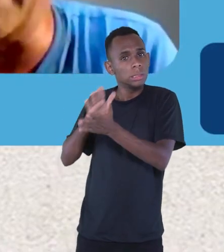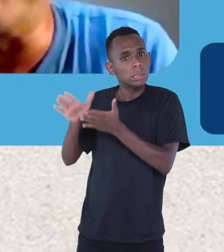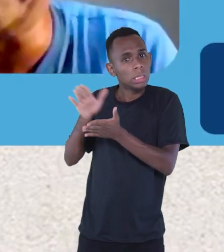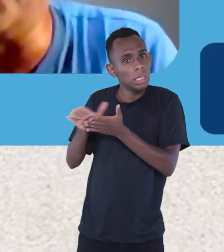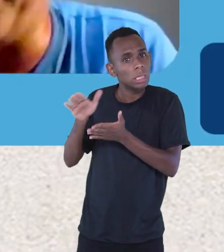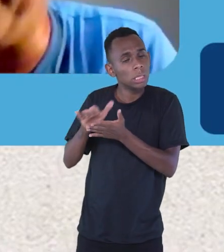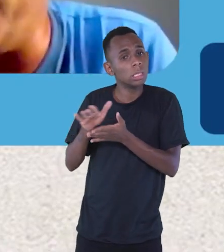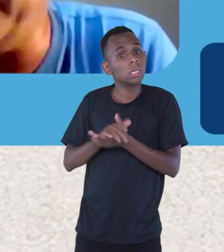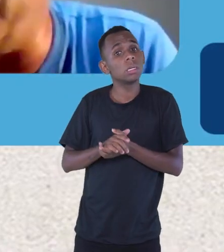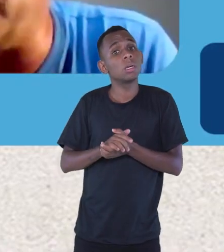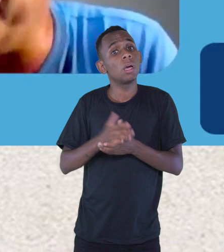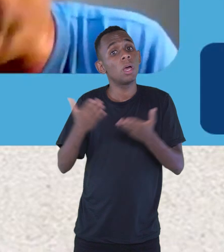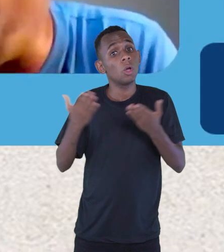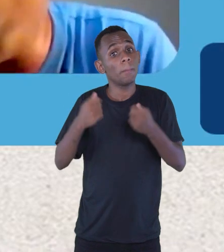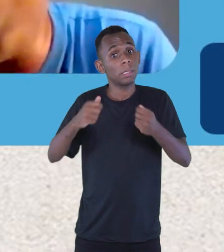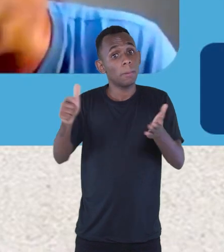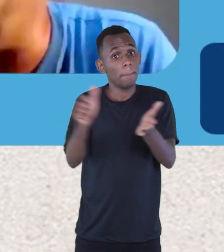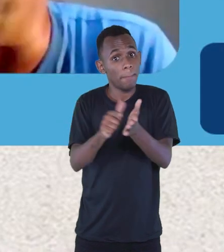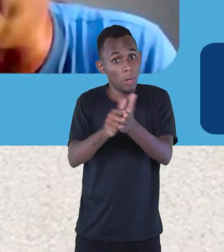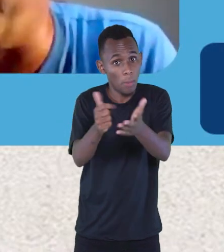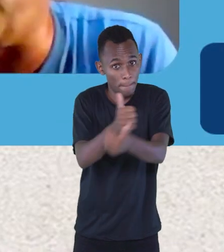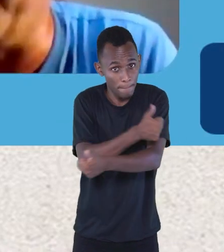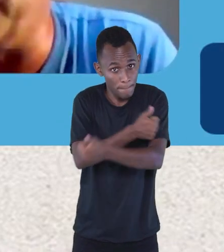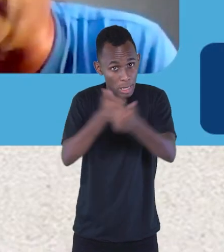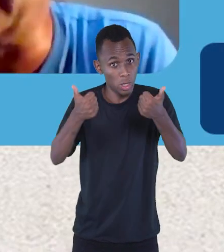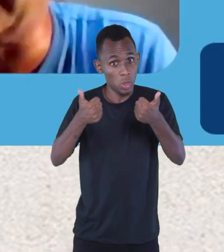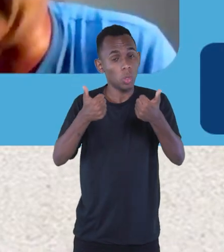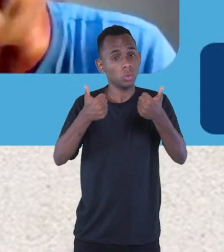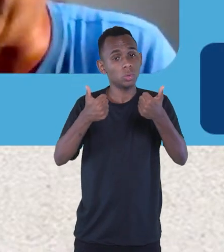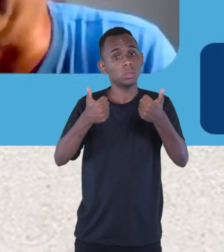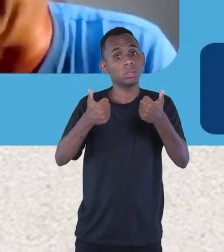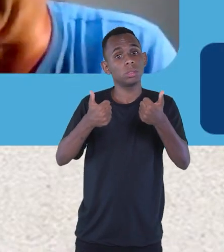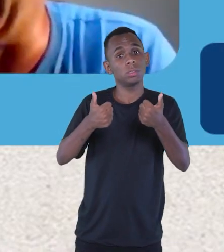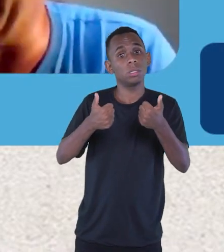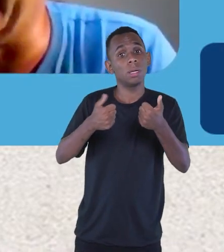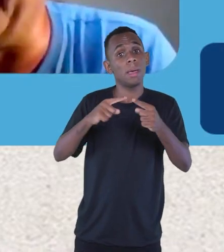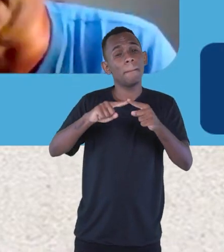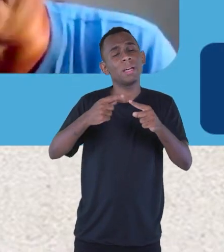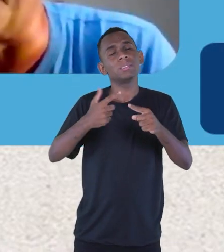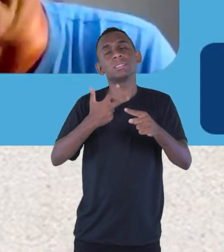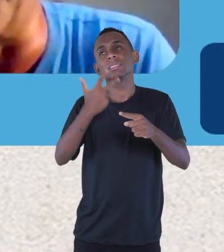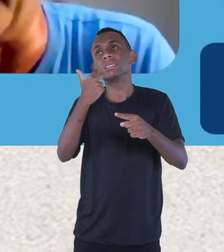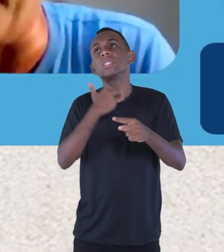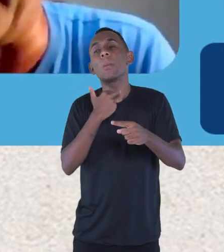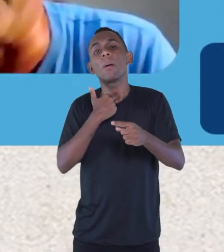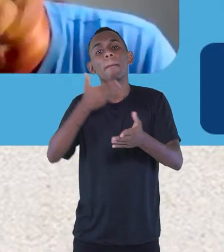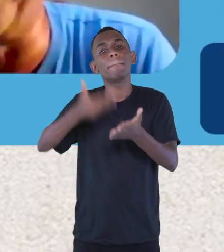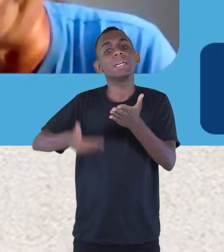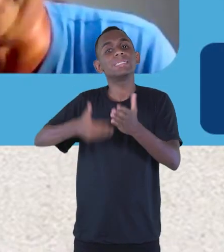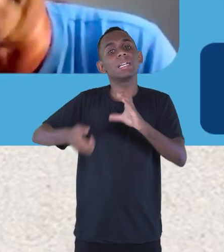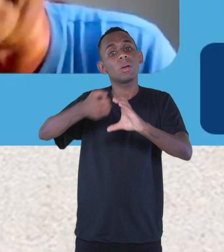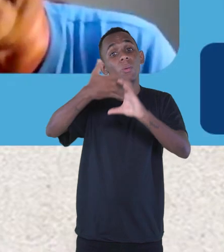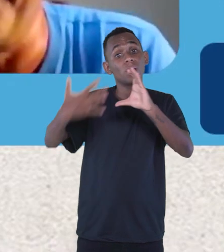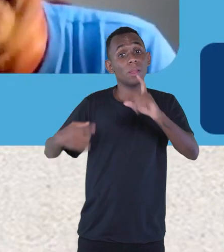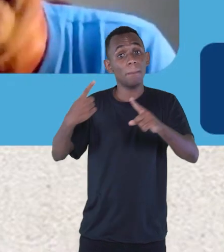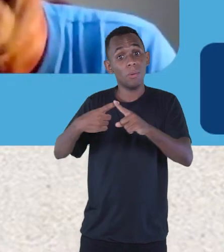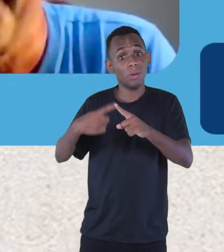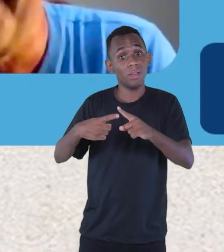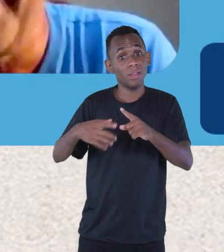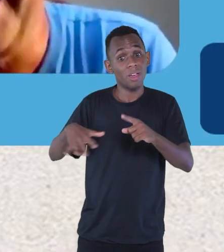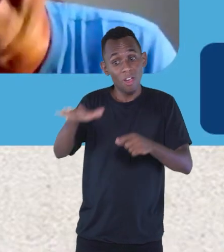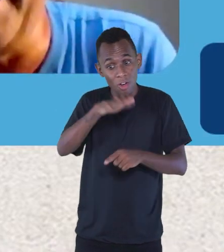E aí eu tenho que fazer num papel melhor, um pouco melhor, sem perder aquela característica, porque isso aqui vai para a mão de crianças.